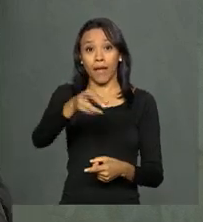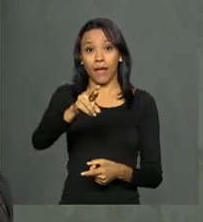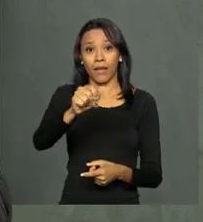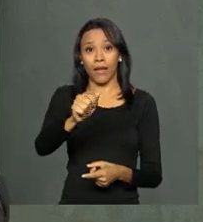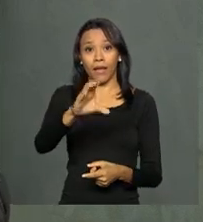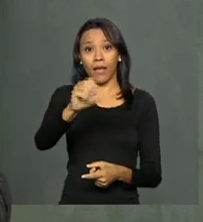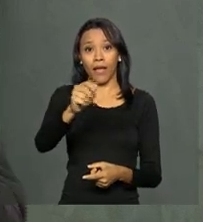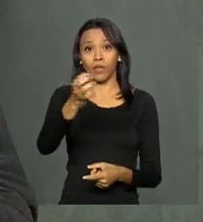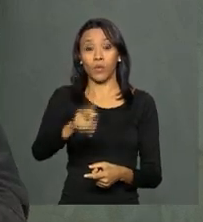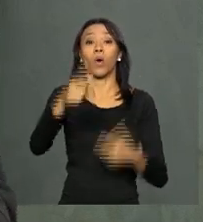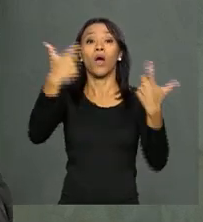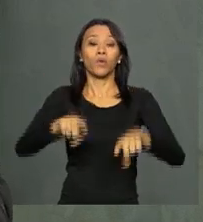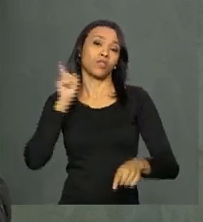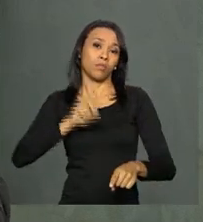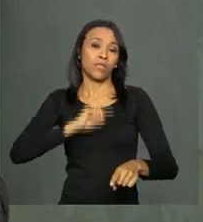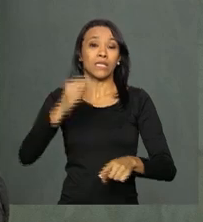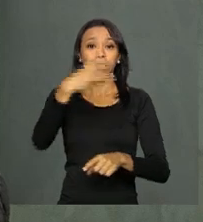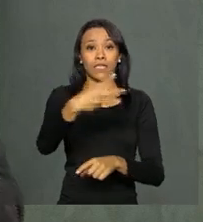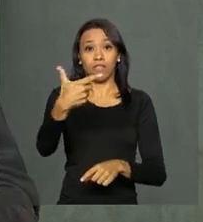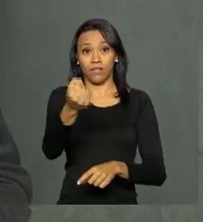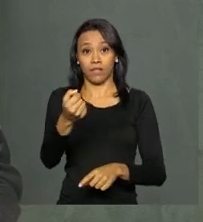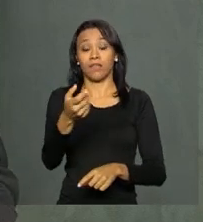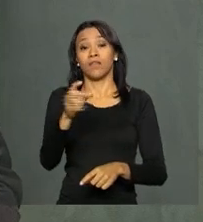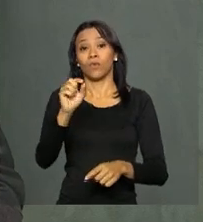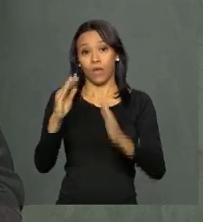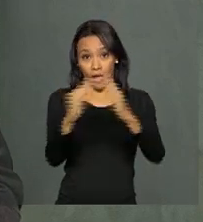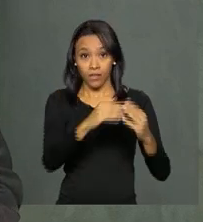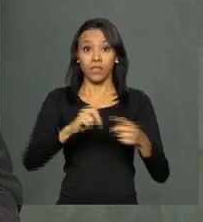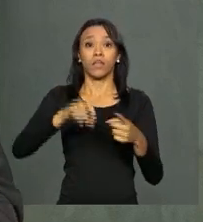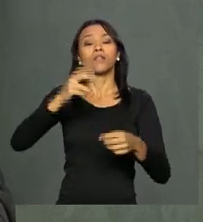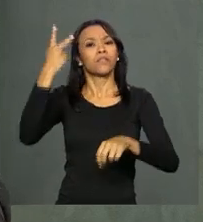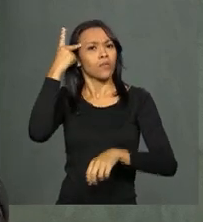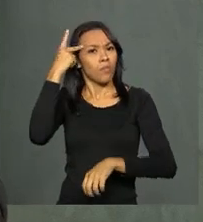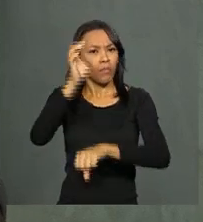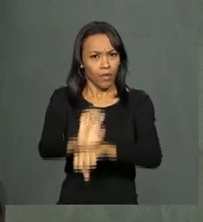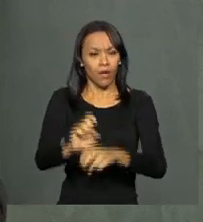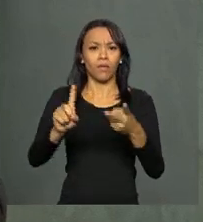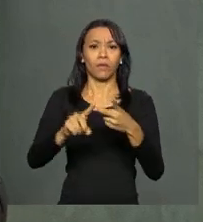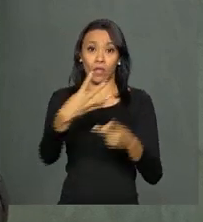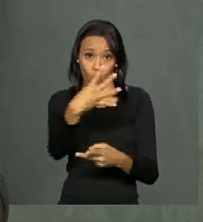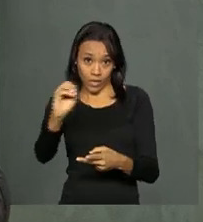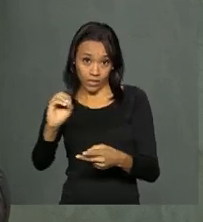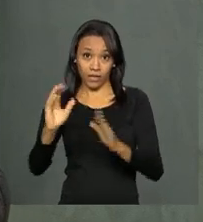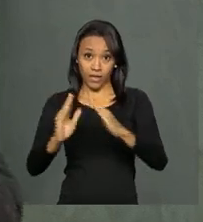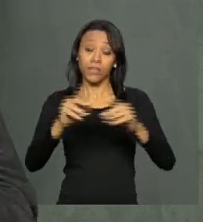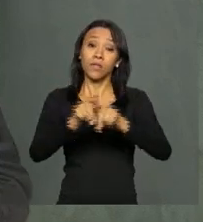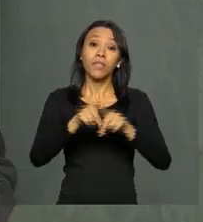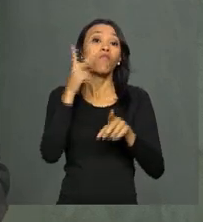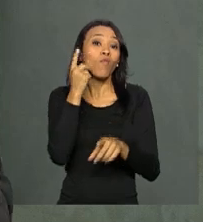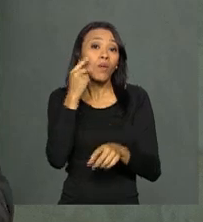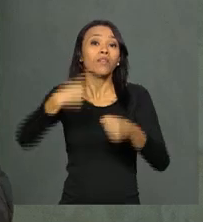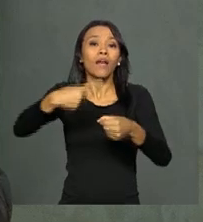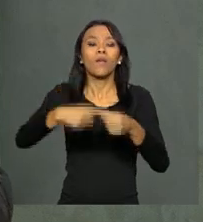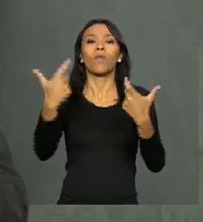Minas Gerais, 306 unidades, Jundiaí, São Paulo, 400 unidades e, em Sobral, no Ceará,